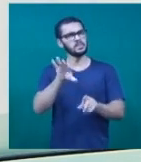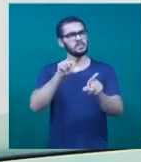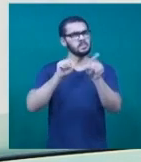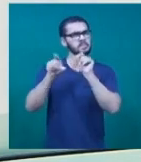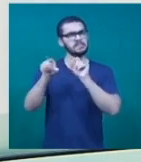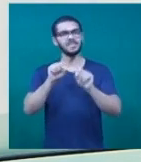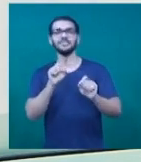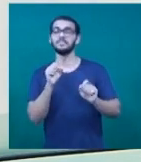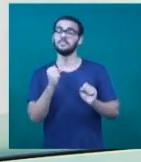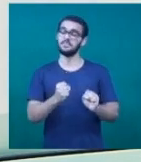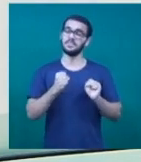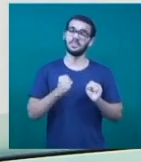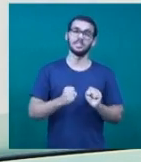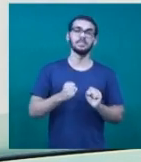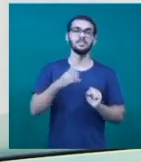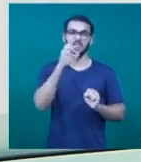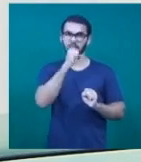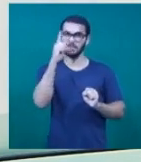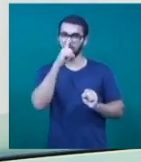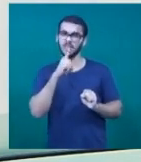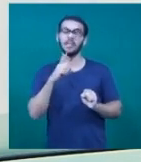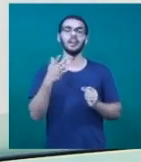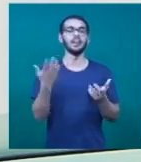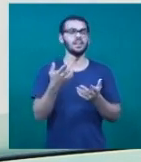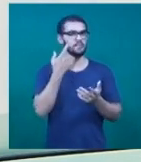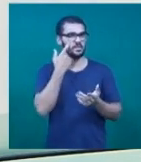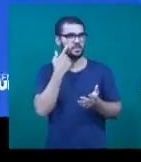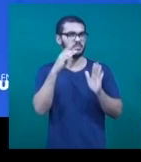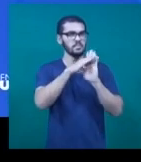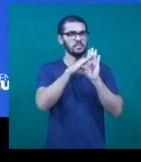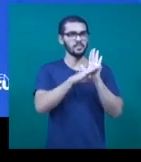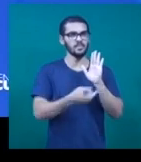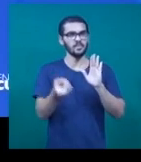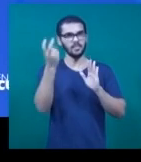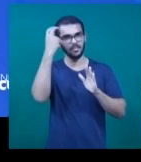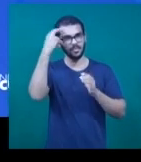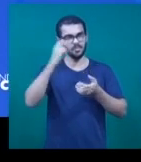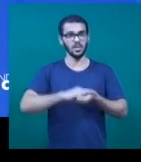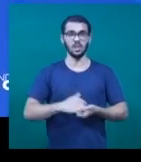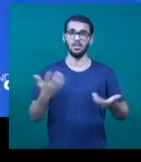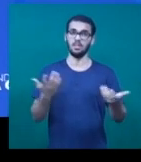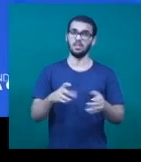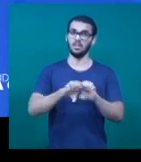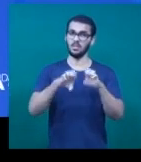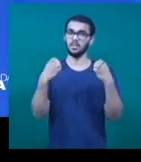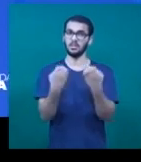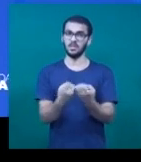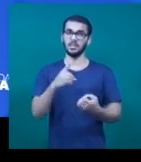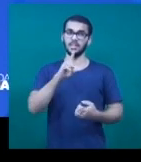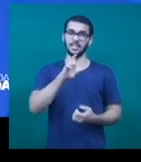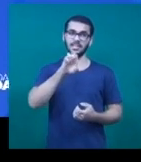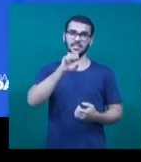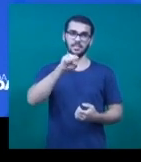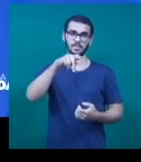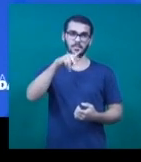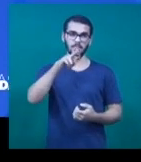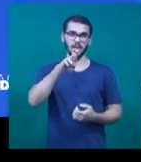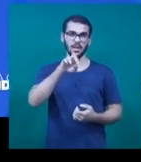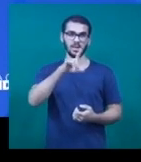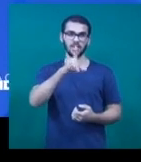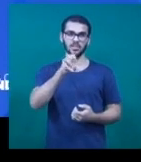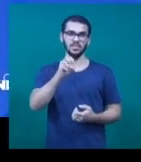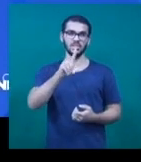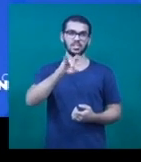curtir o fim de semana. As dicas você confere na nossa agenda cultural. Hoje tem o evento Desamparos Diários, a tarefa do